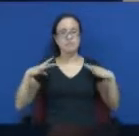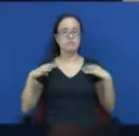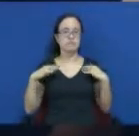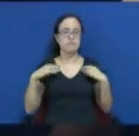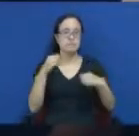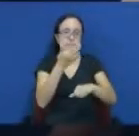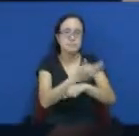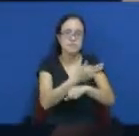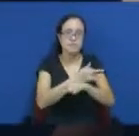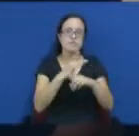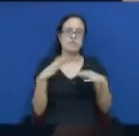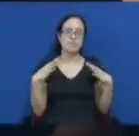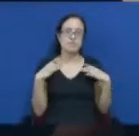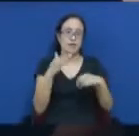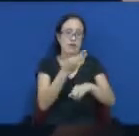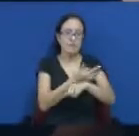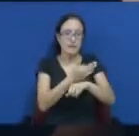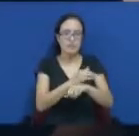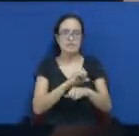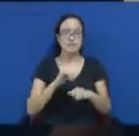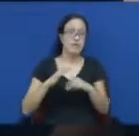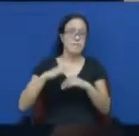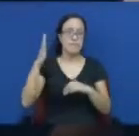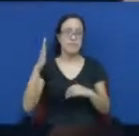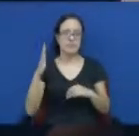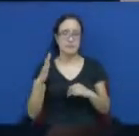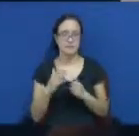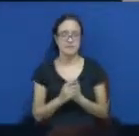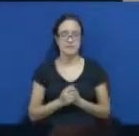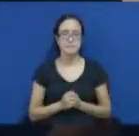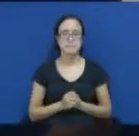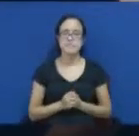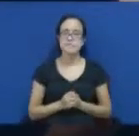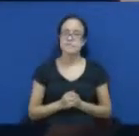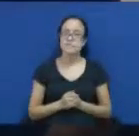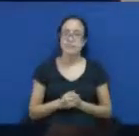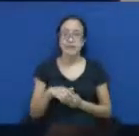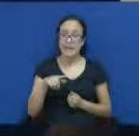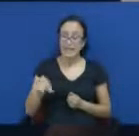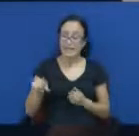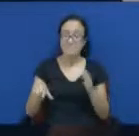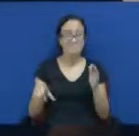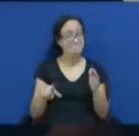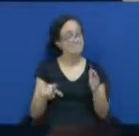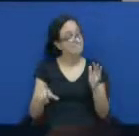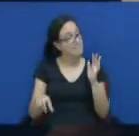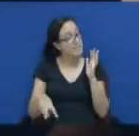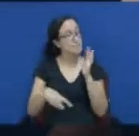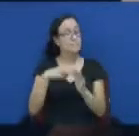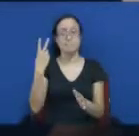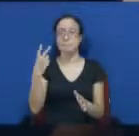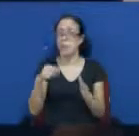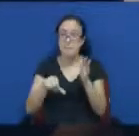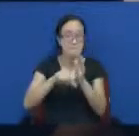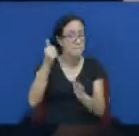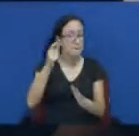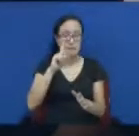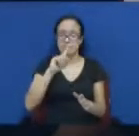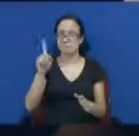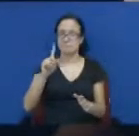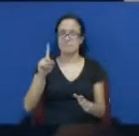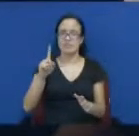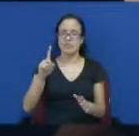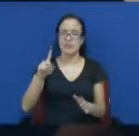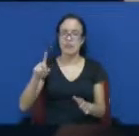Primeiro, não podemos ser hipócritas. Esse não é o primeiro governo que mexe na nossa